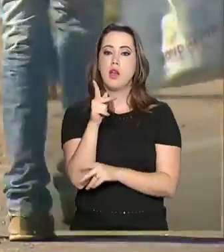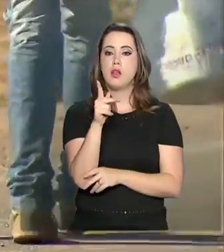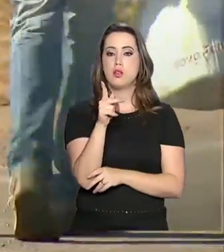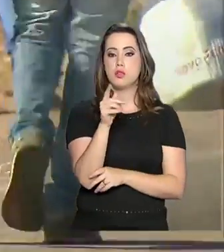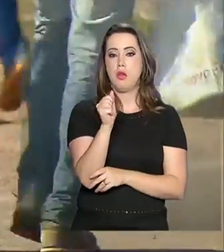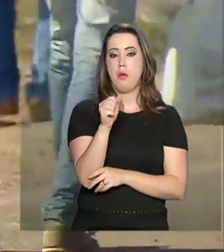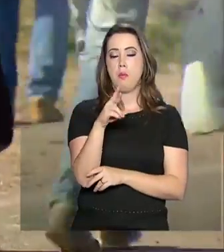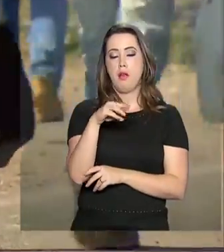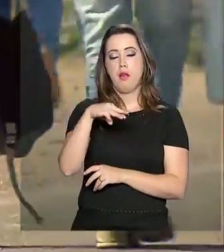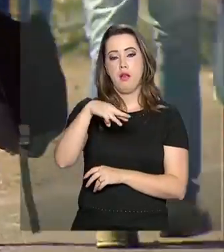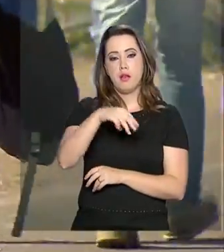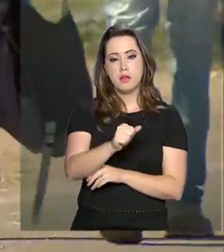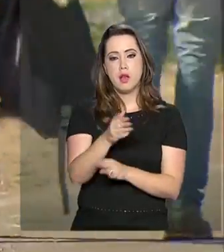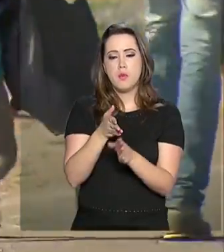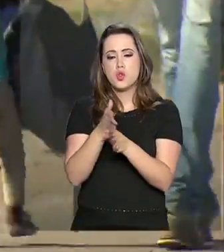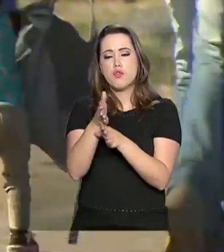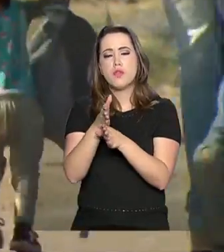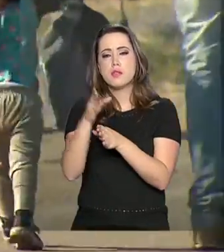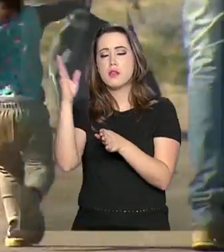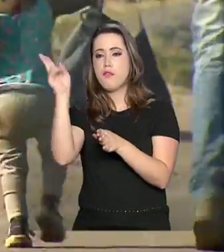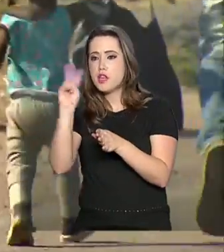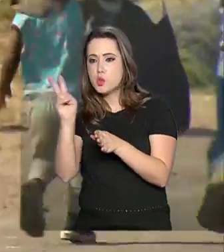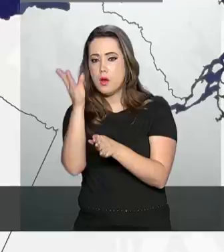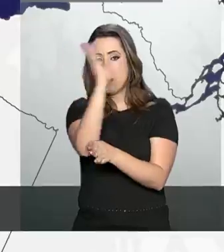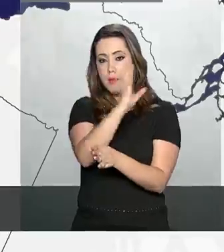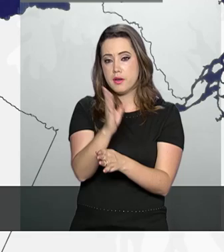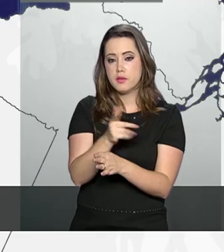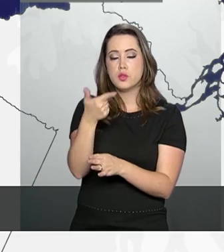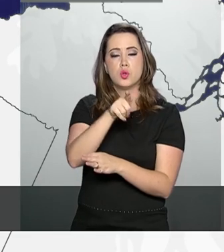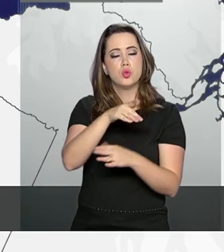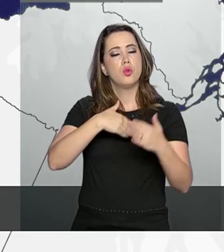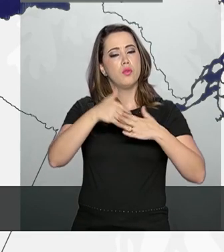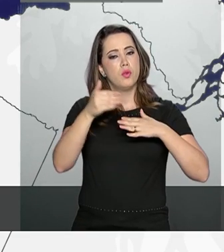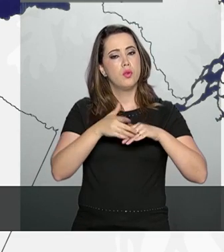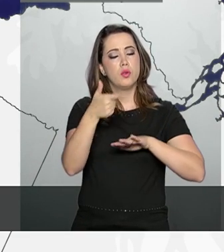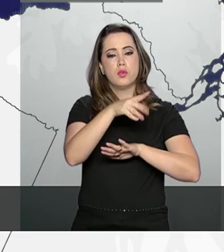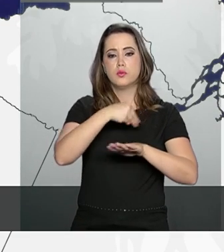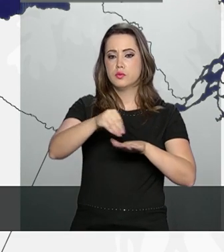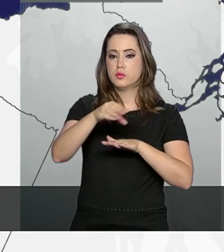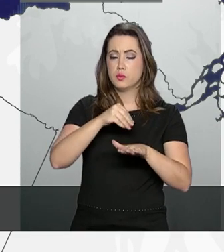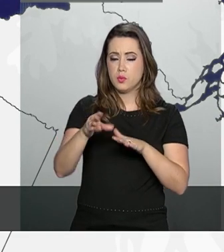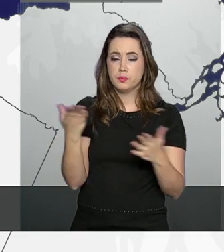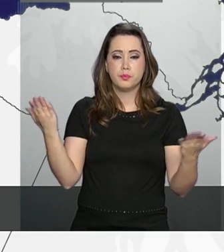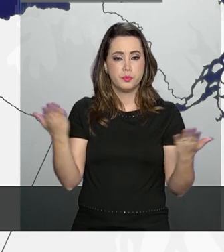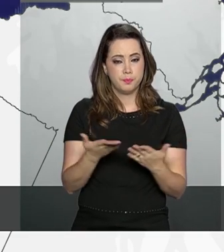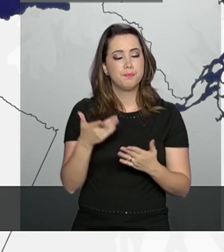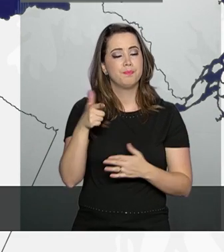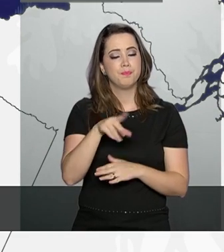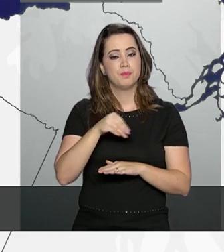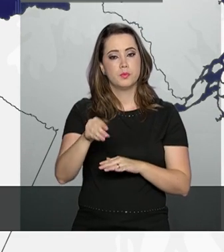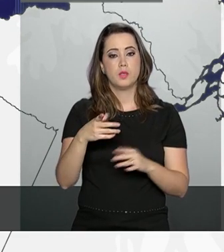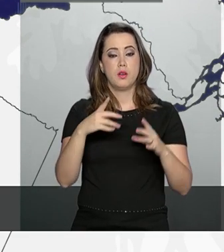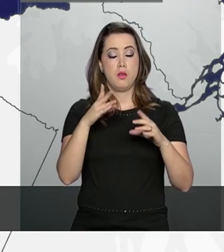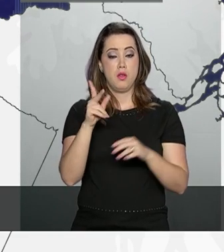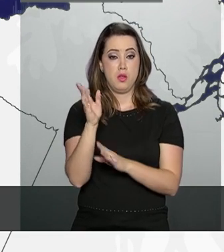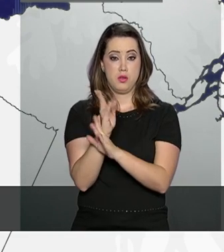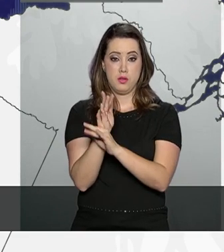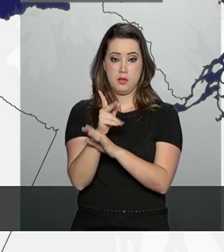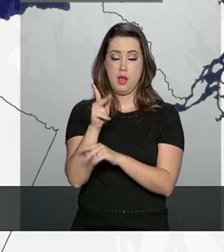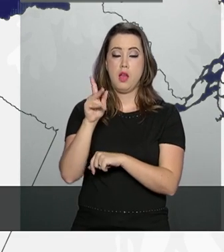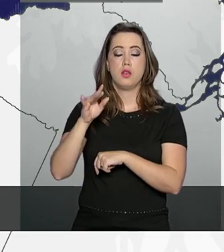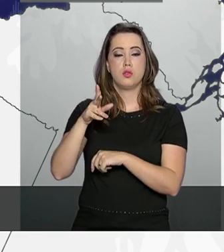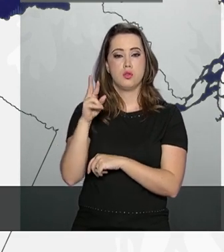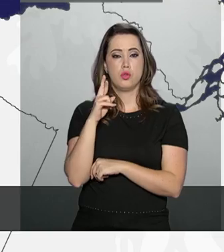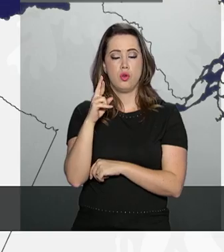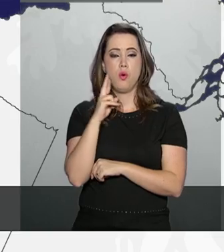aqui na divisa entre Brasil e Venezuela e voltamos a qualquer momento com mais informações. De Pacaraima em